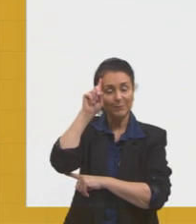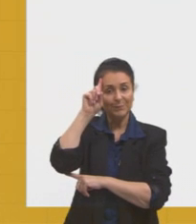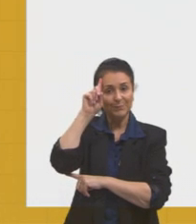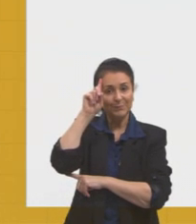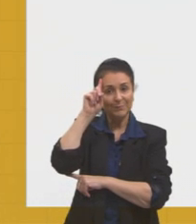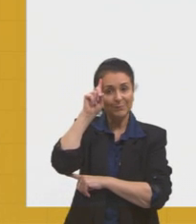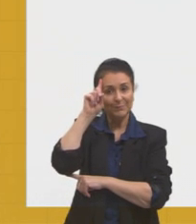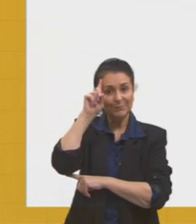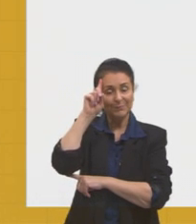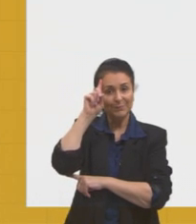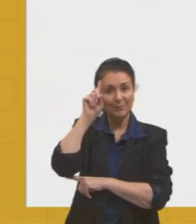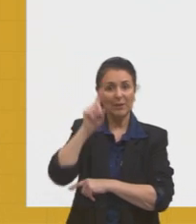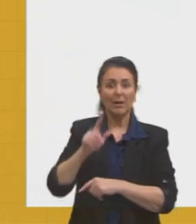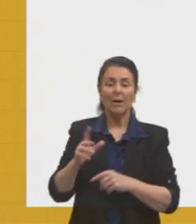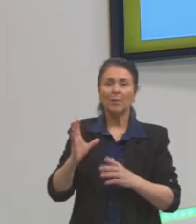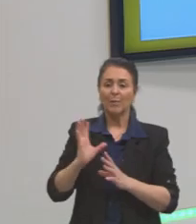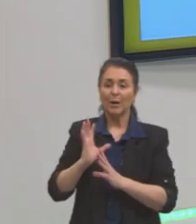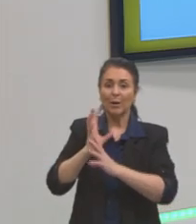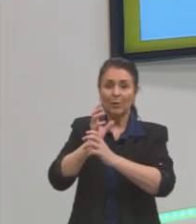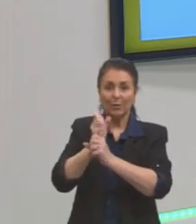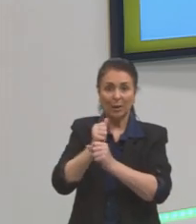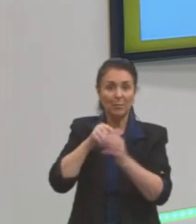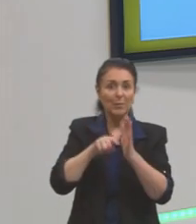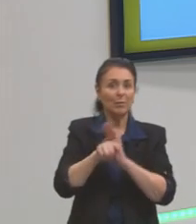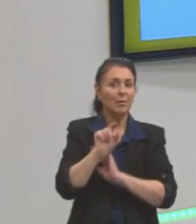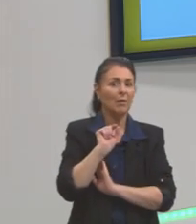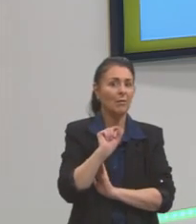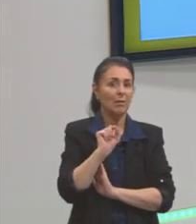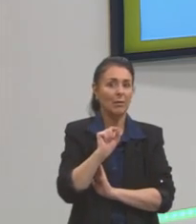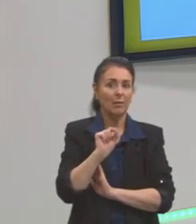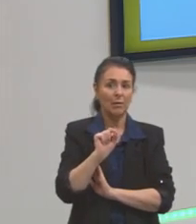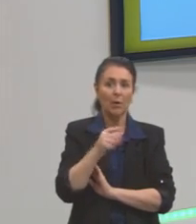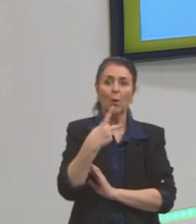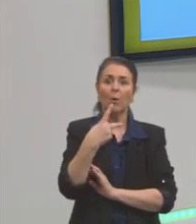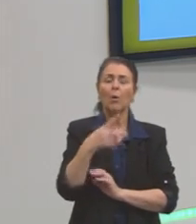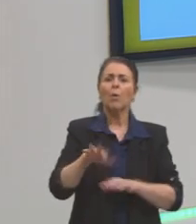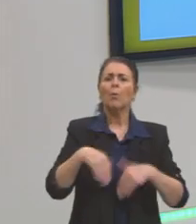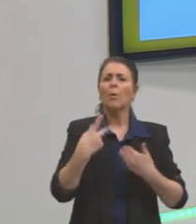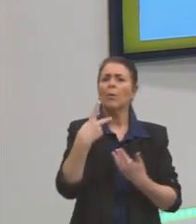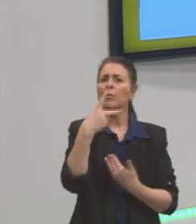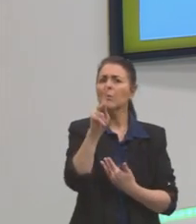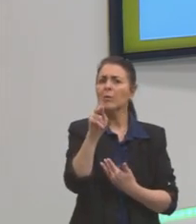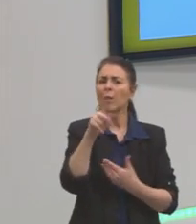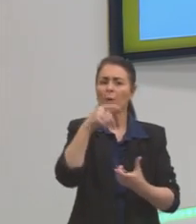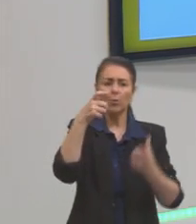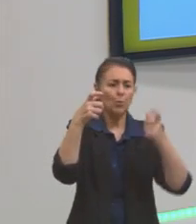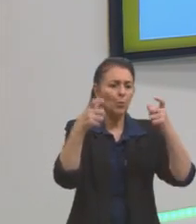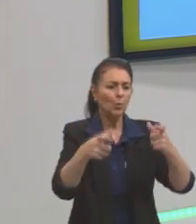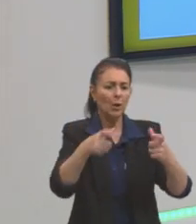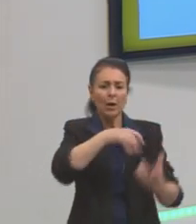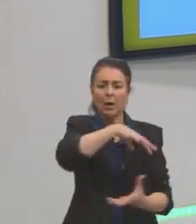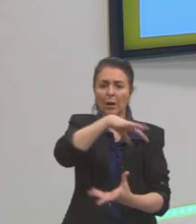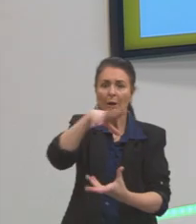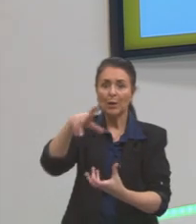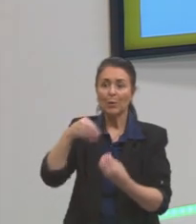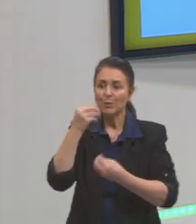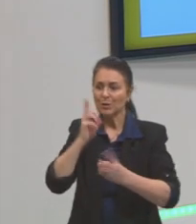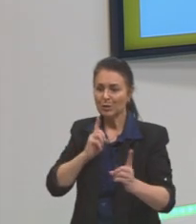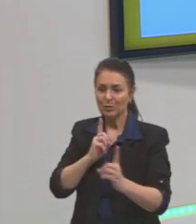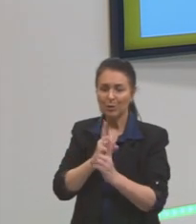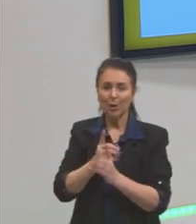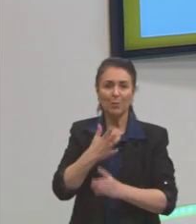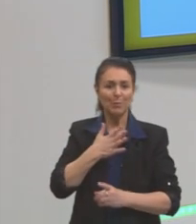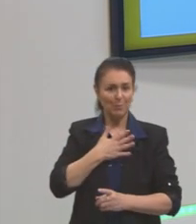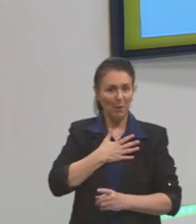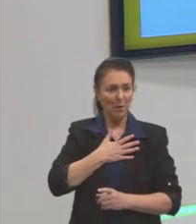Então, aqui, para concluir, então, a pergunta era qual o seu lugar do mundo, como a gente descobre, então, o nosso lugar do mundo.